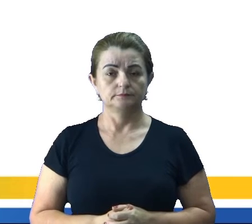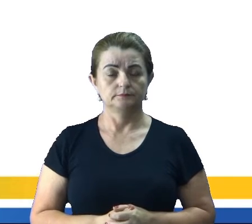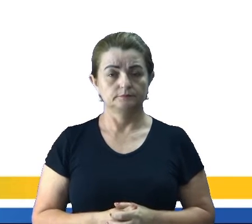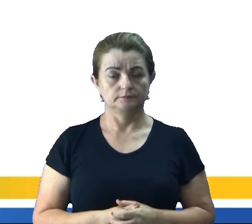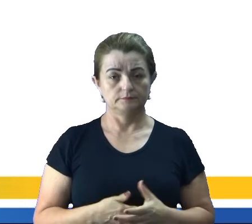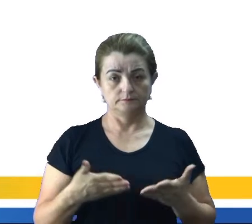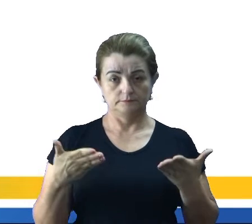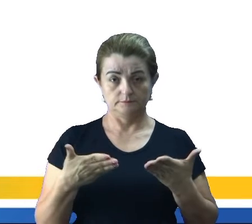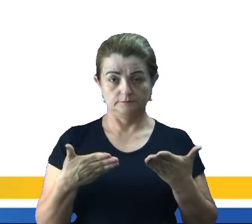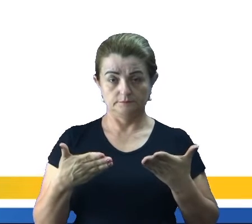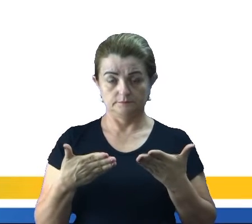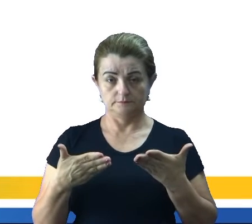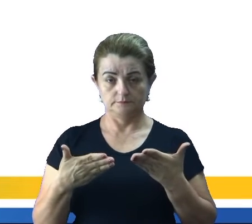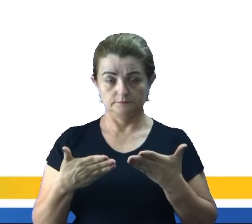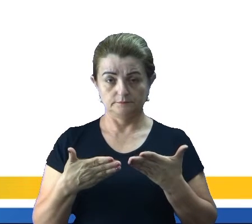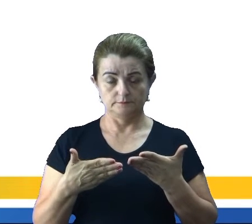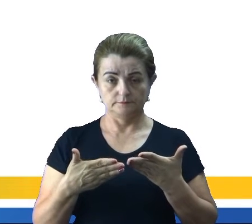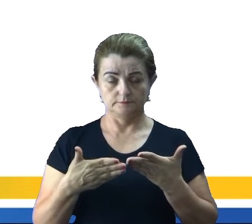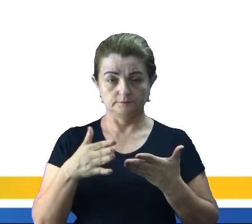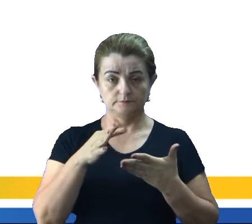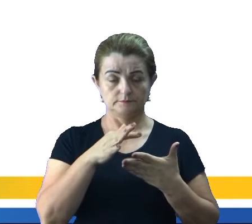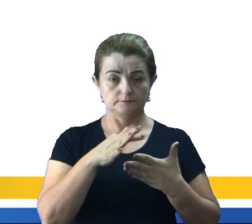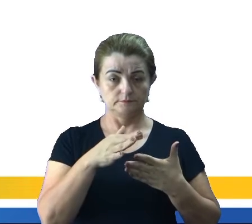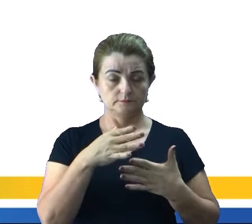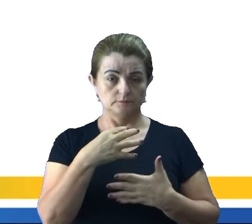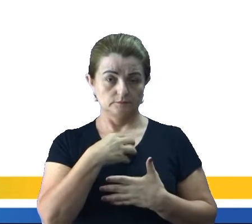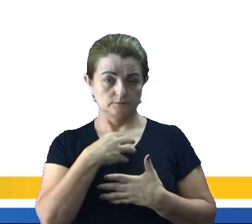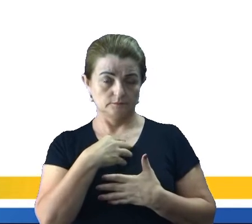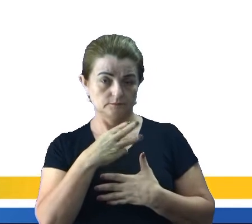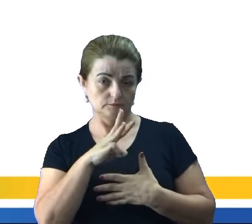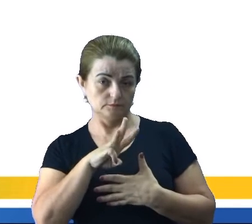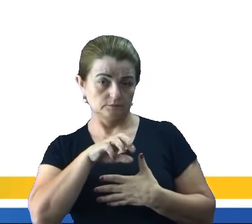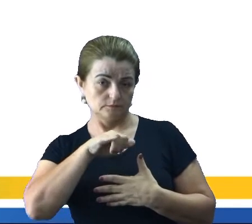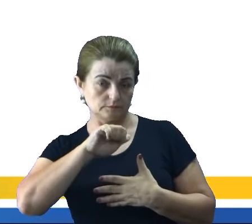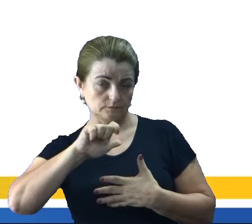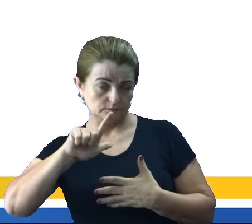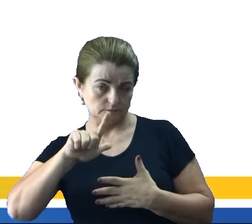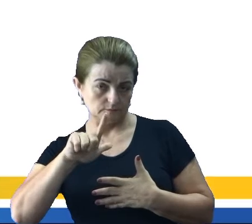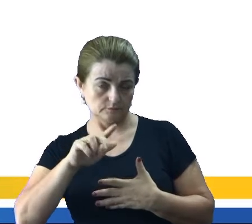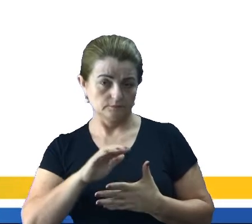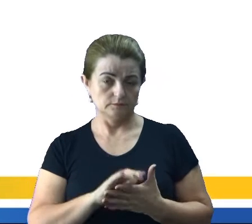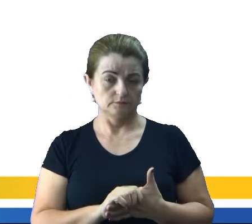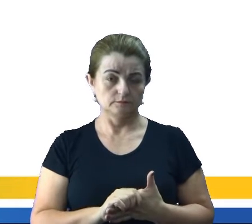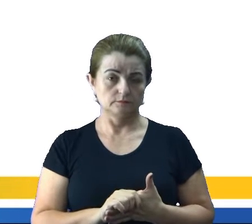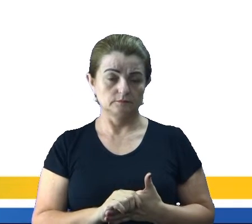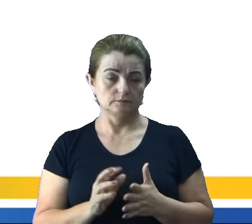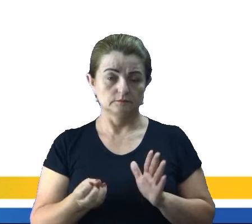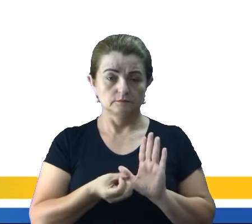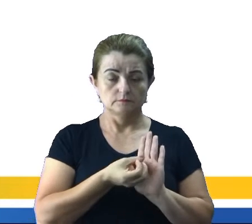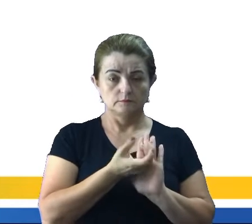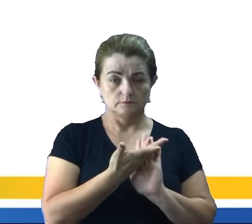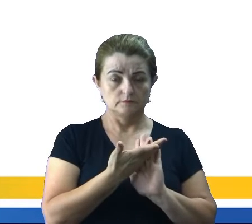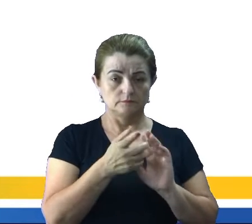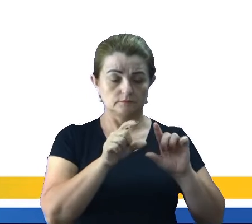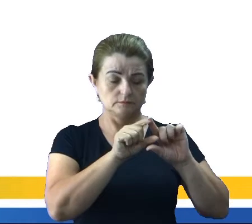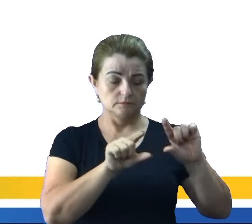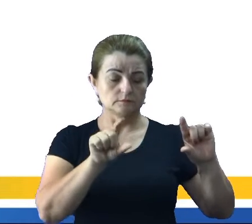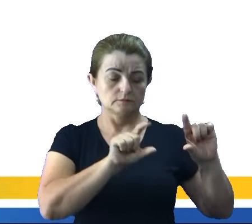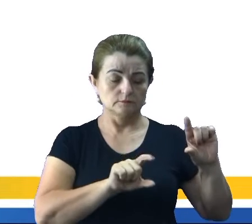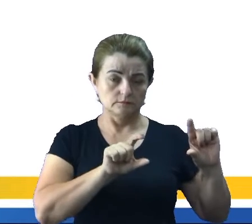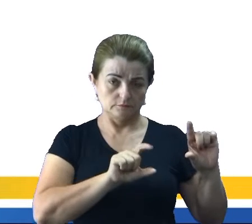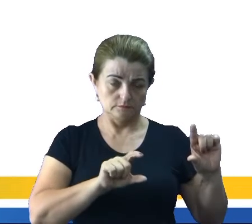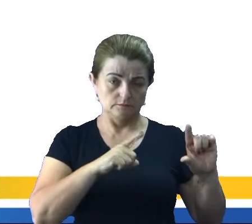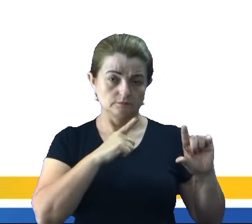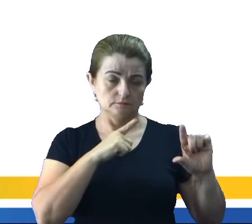Agora a forma simples do will Essa palavra will aí Ela estava presente na tirinha, né No